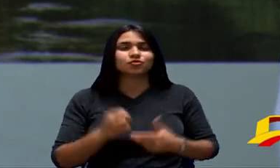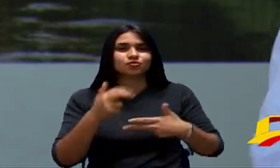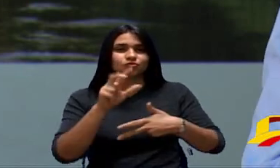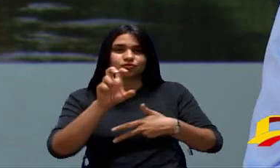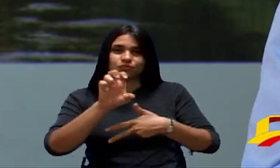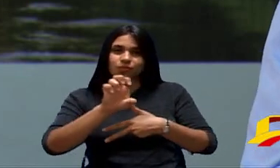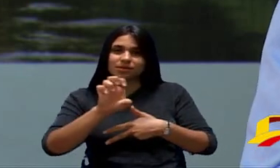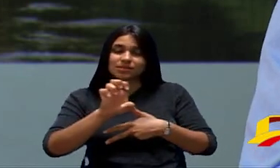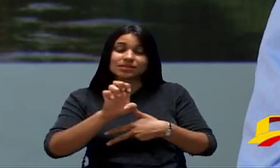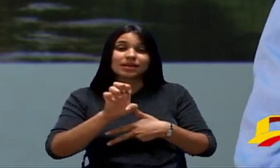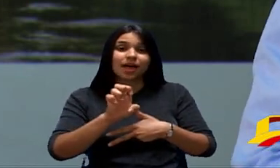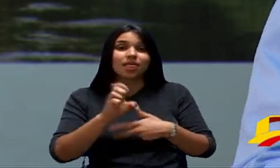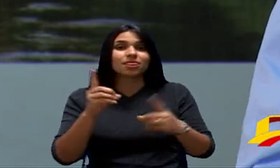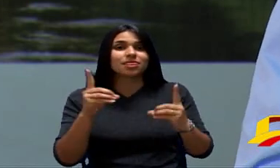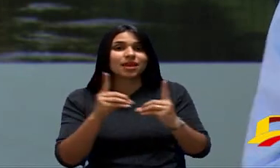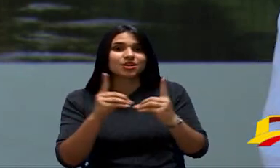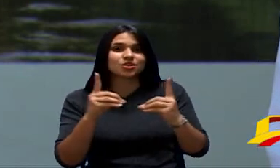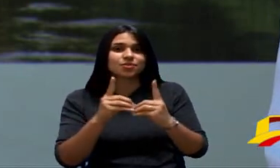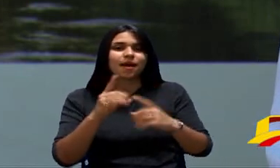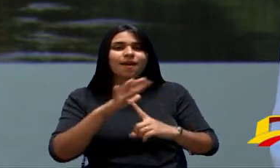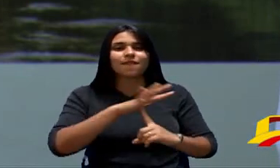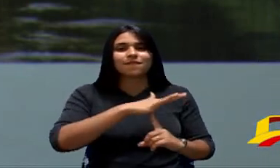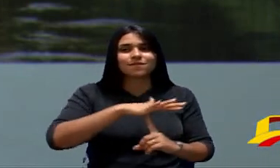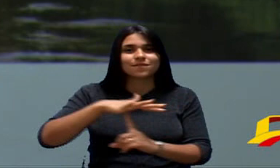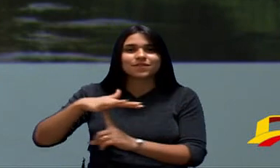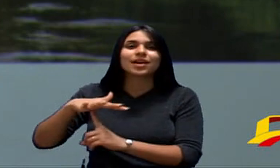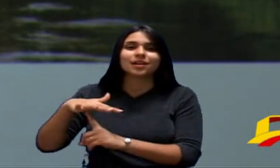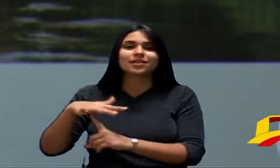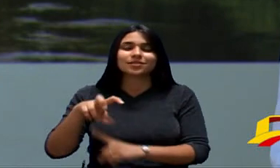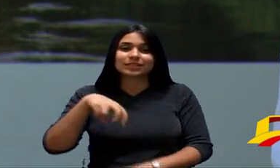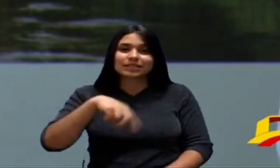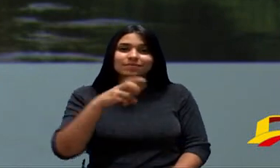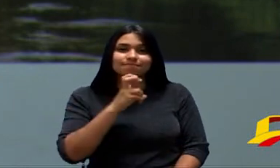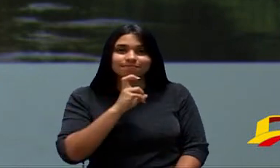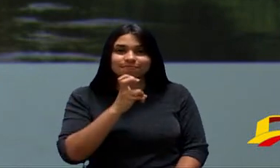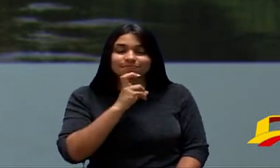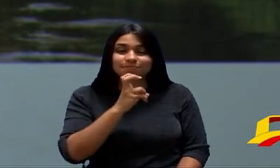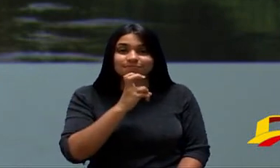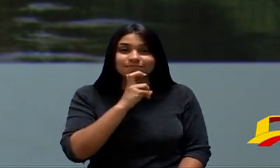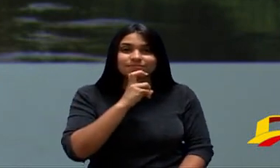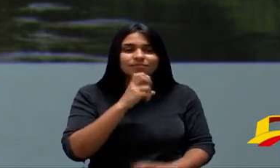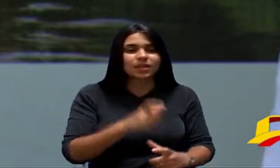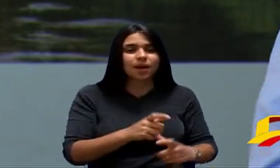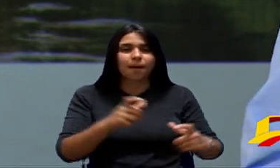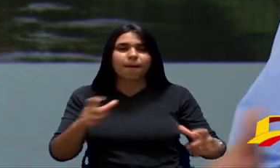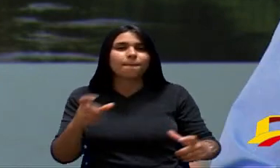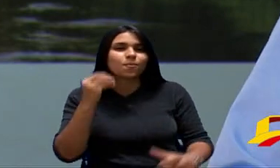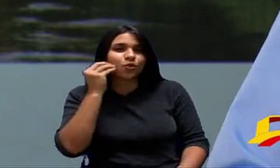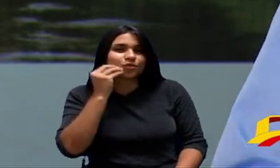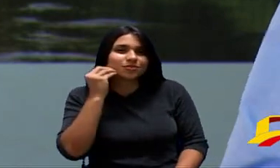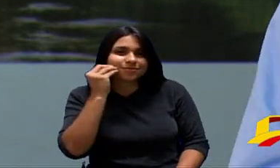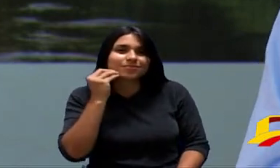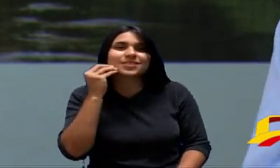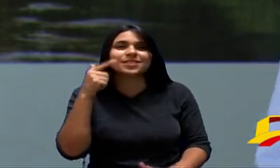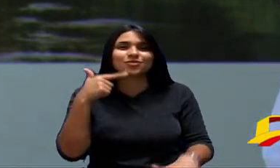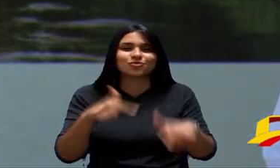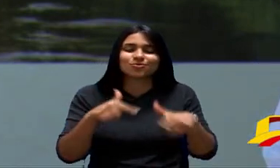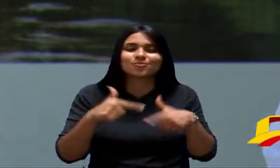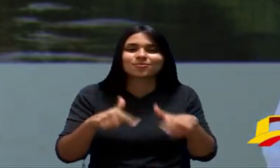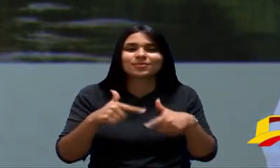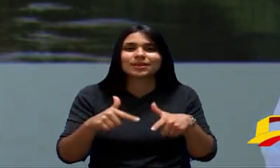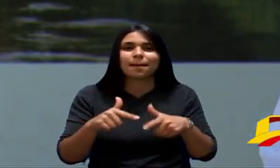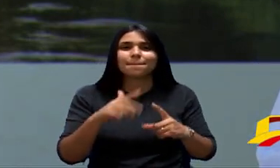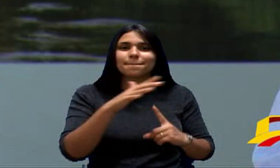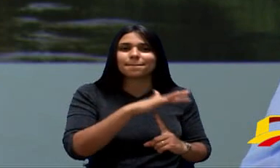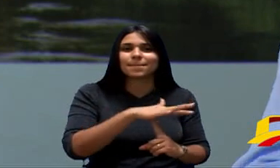Melhorar O Atendimento Nas Feiras Sorocaba Ampliando A Forma De Trabalho Desses Feirantes Abrindo Mais Espaço De Oportunidade Para Os Feirantes Recentemente Voltamos